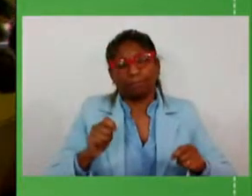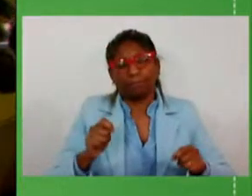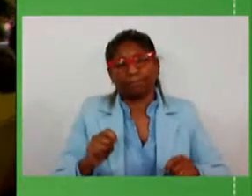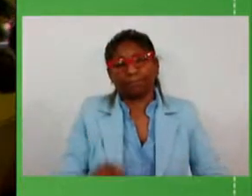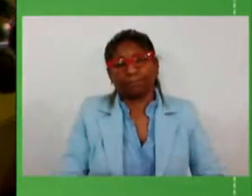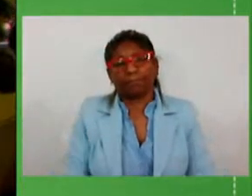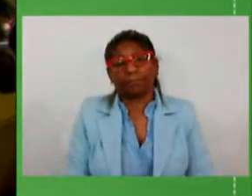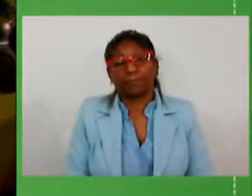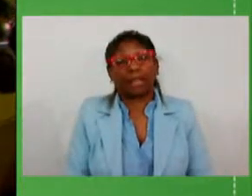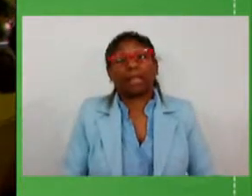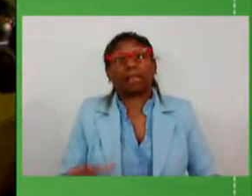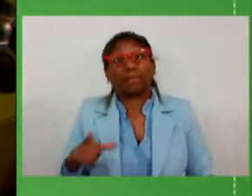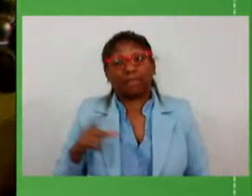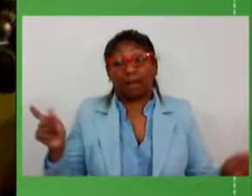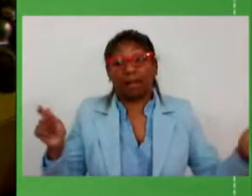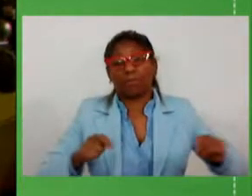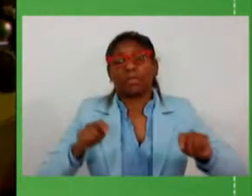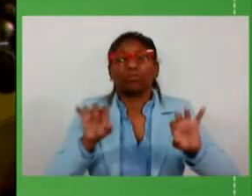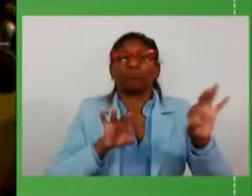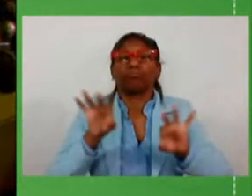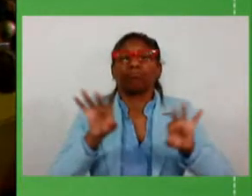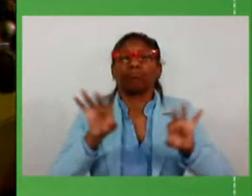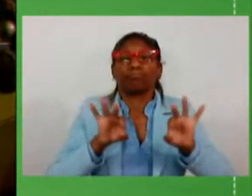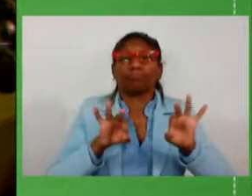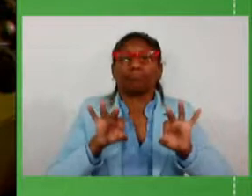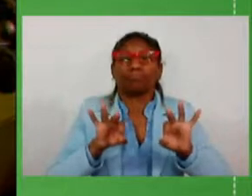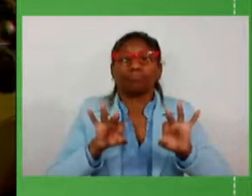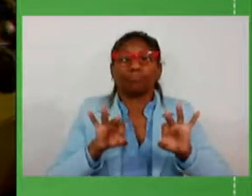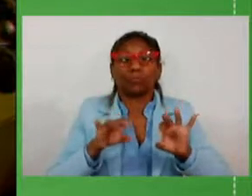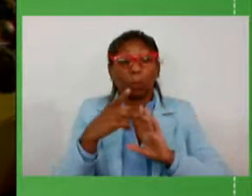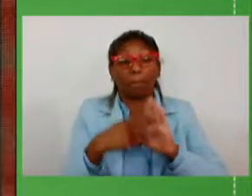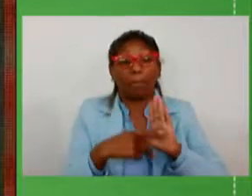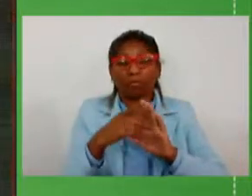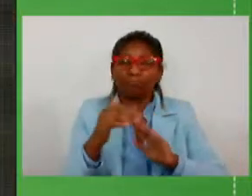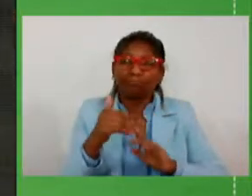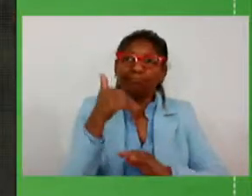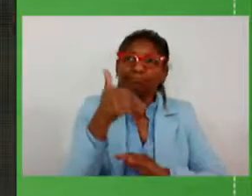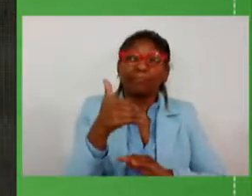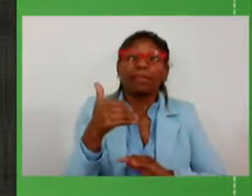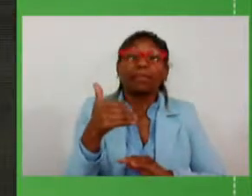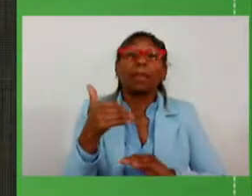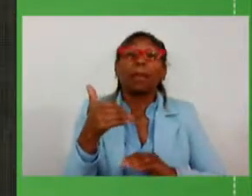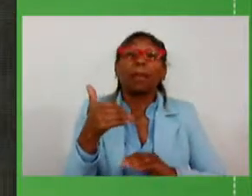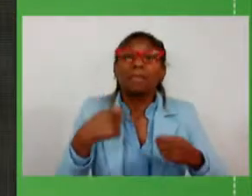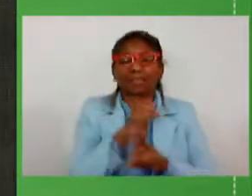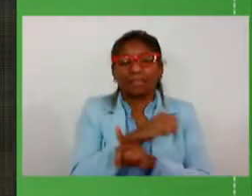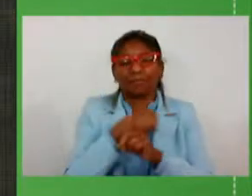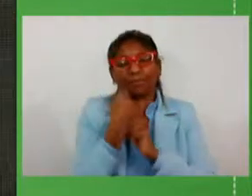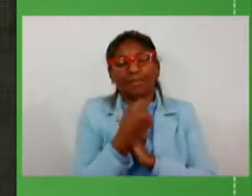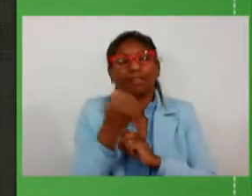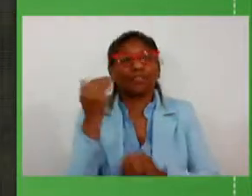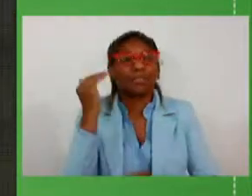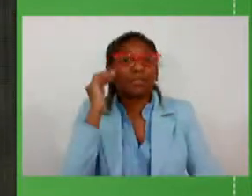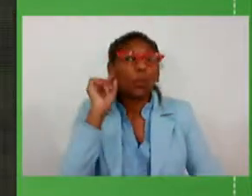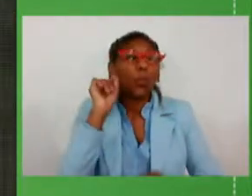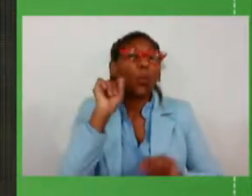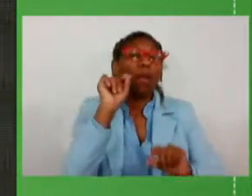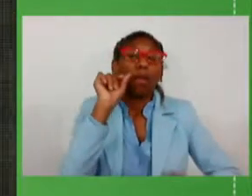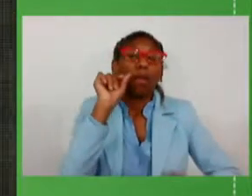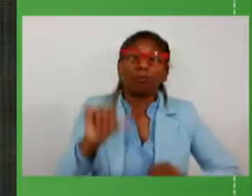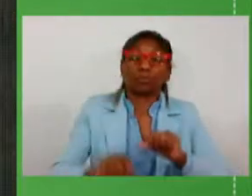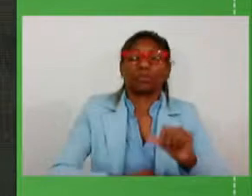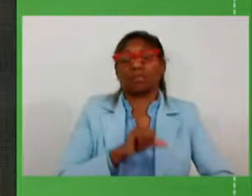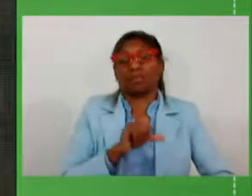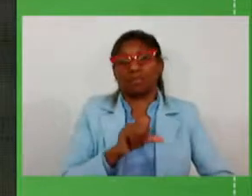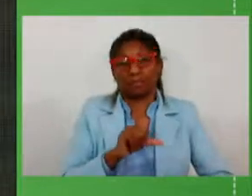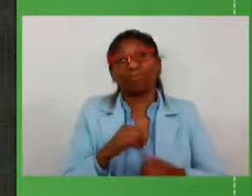capacidade de planejamento isso exige mais do que um governo exige uma sociedade entendendo a mudança dos tempos e